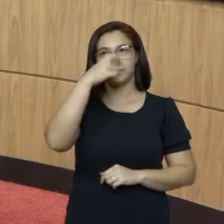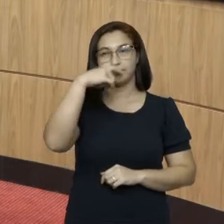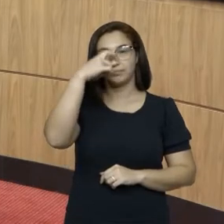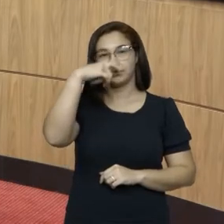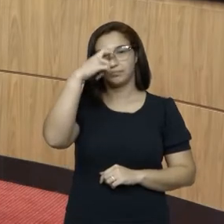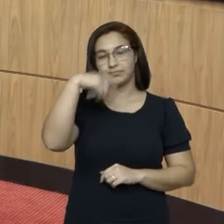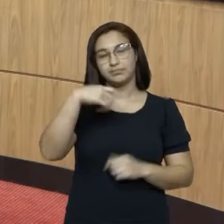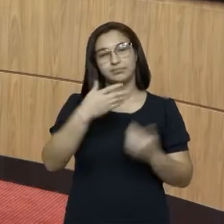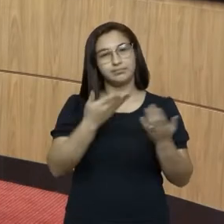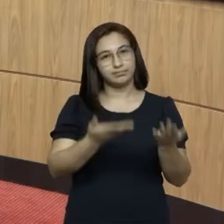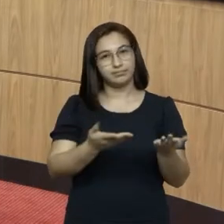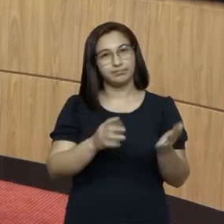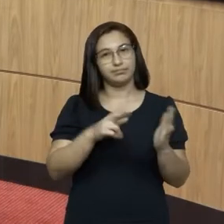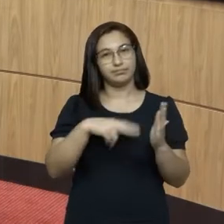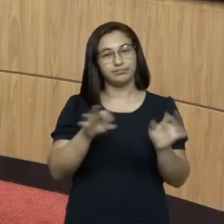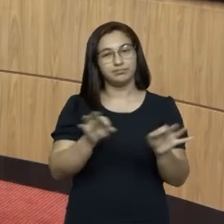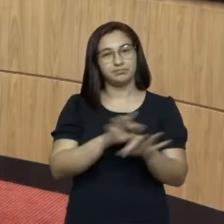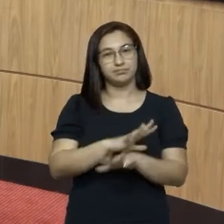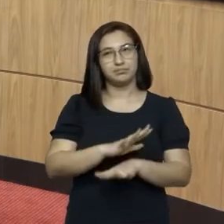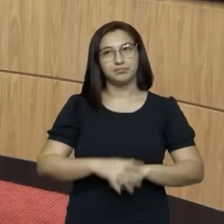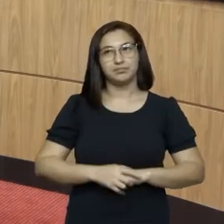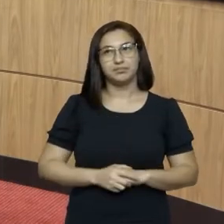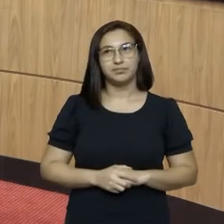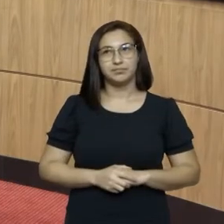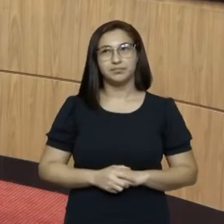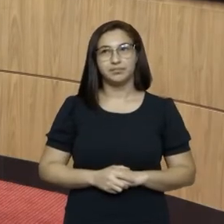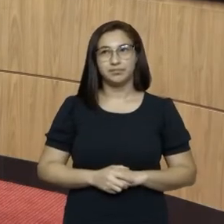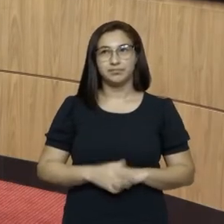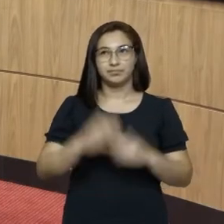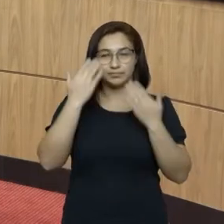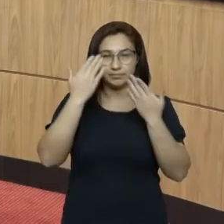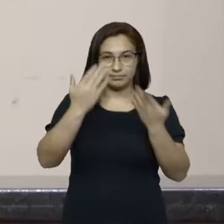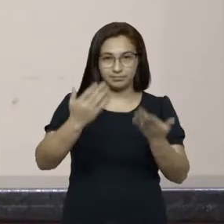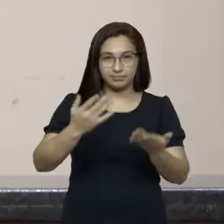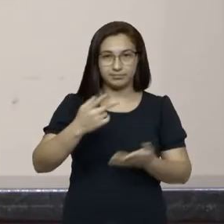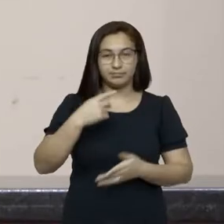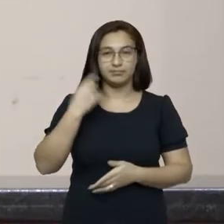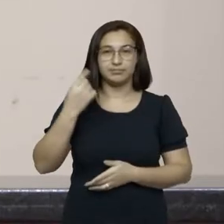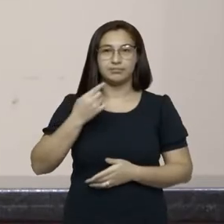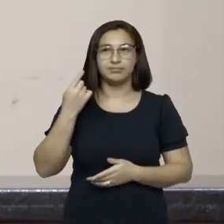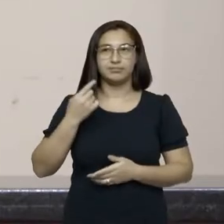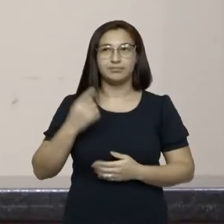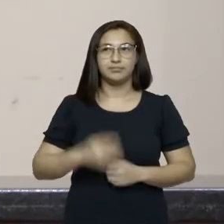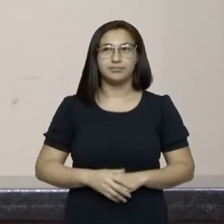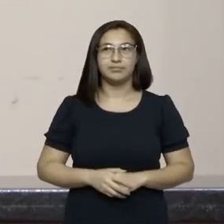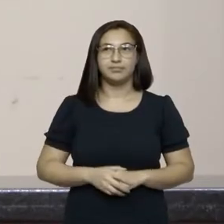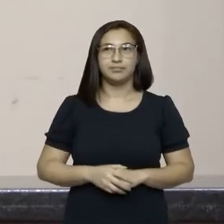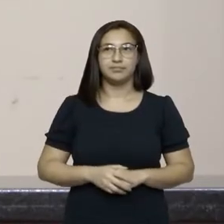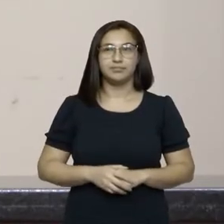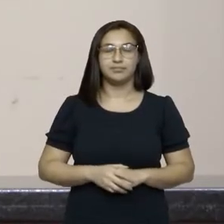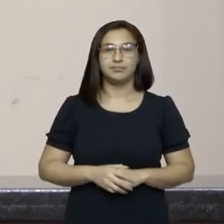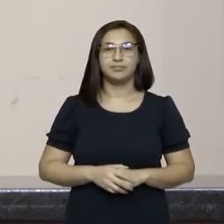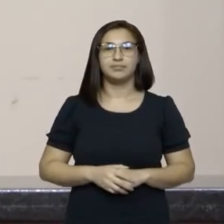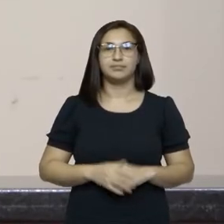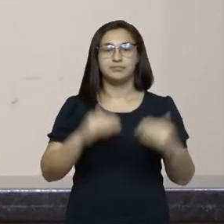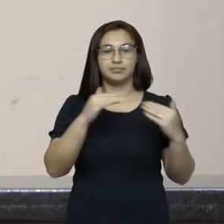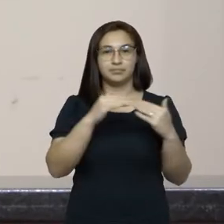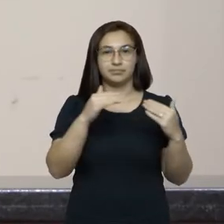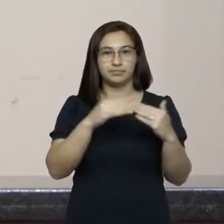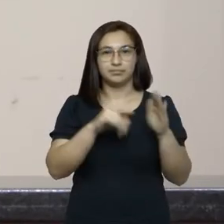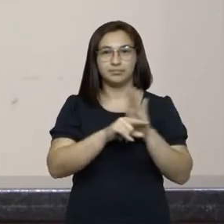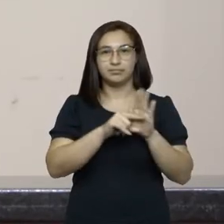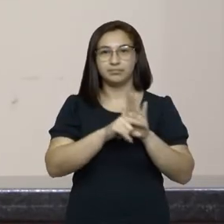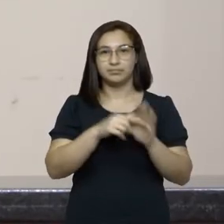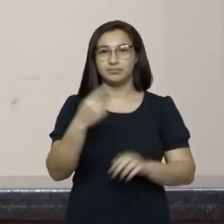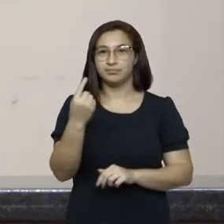era o que nós tínhamos para hoje. Obrigado, deputado Padre Pedro. Em consonância com o parágrafo 1º